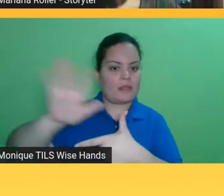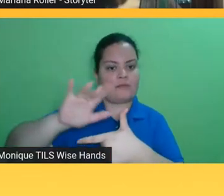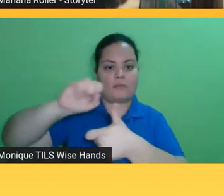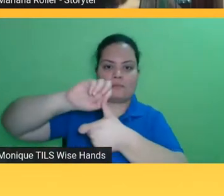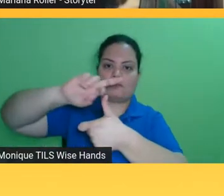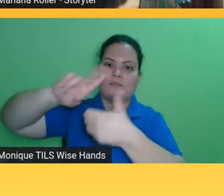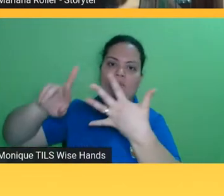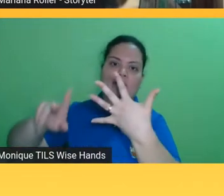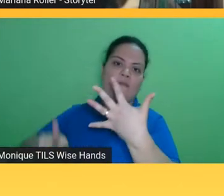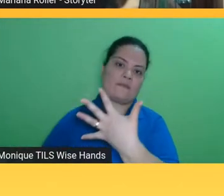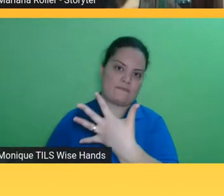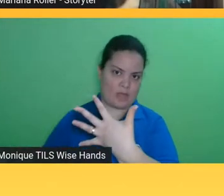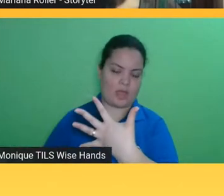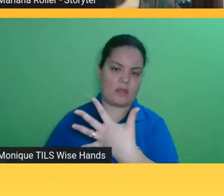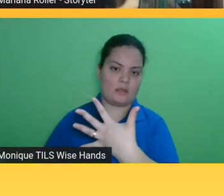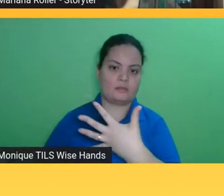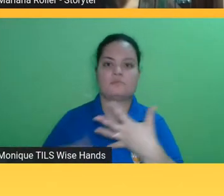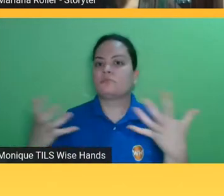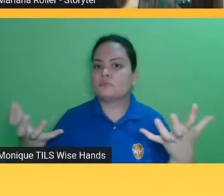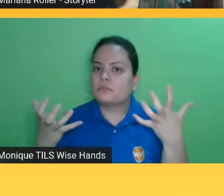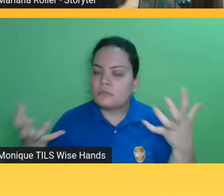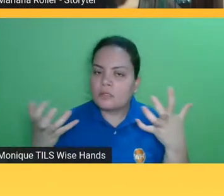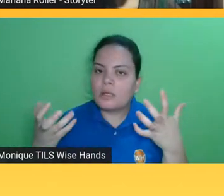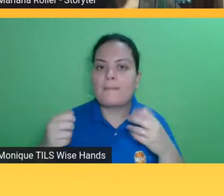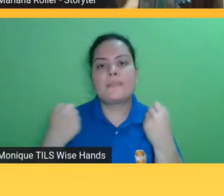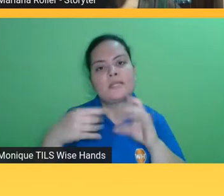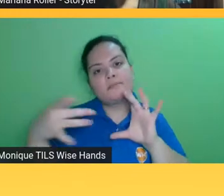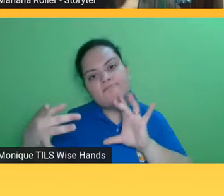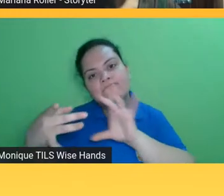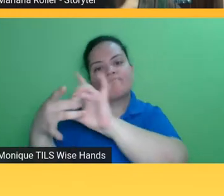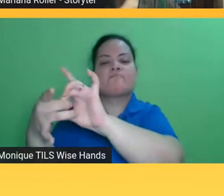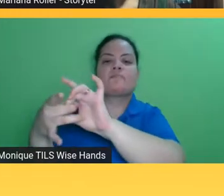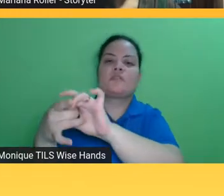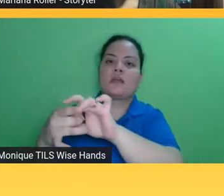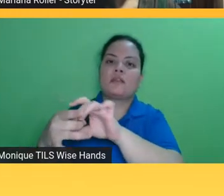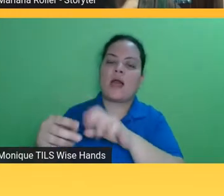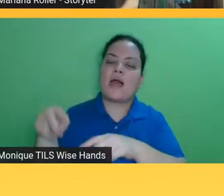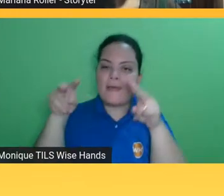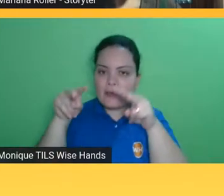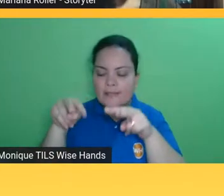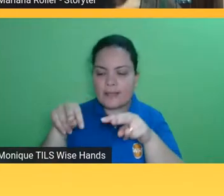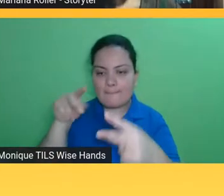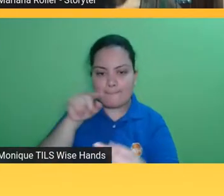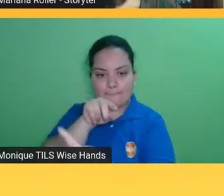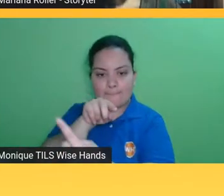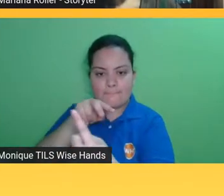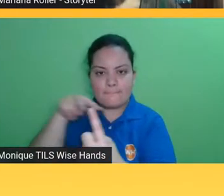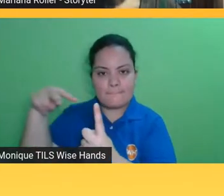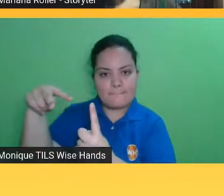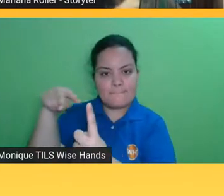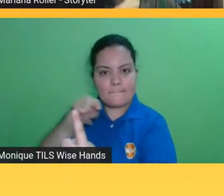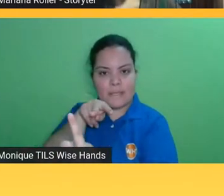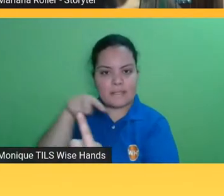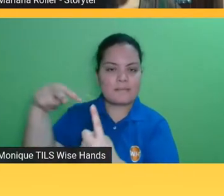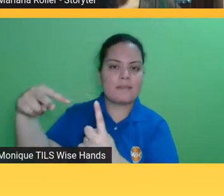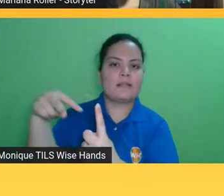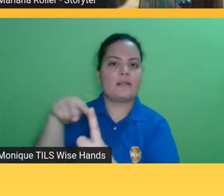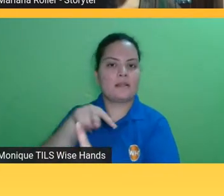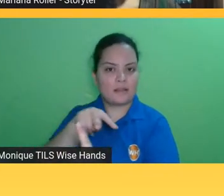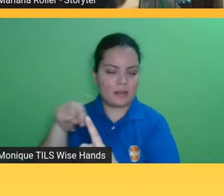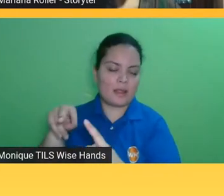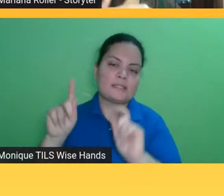corram atrás disso estejam conectados a essas visões novas essas possibilidades novas a gente